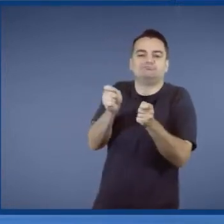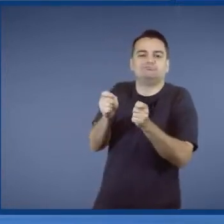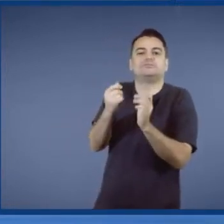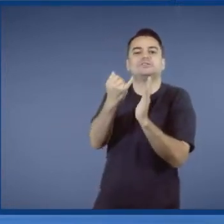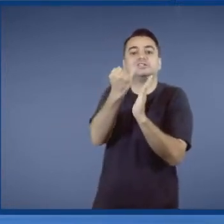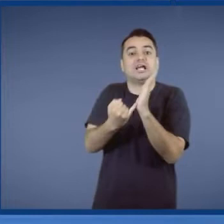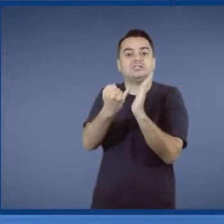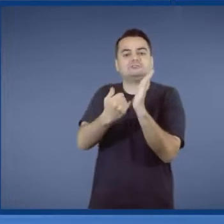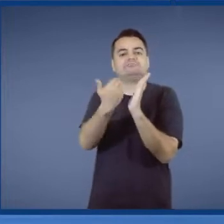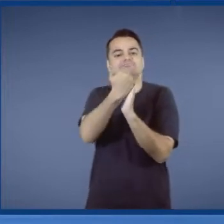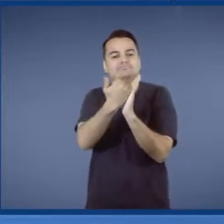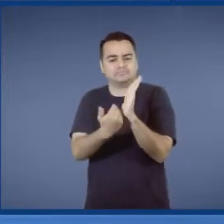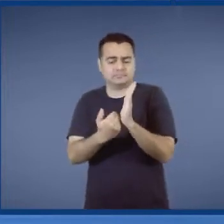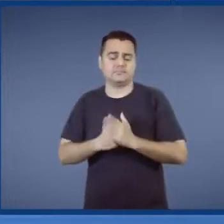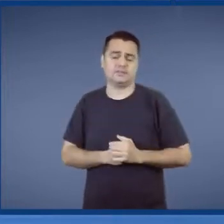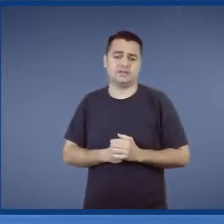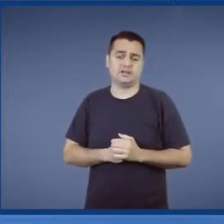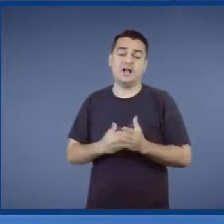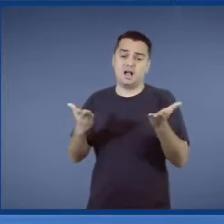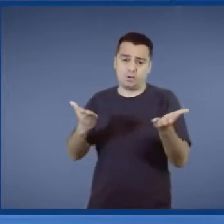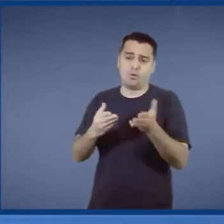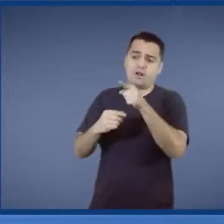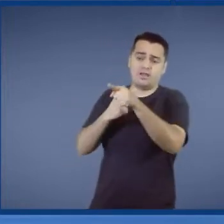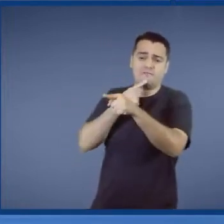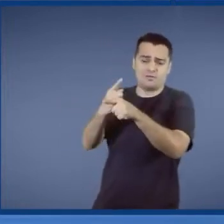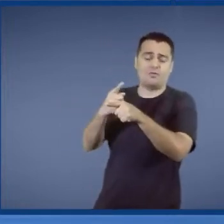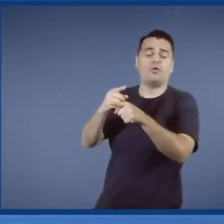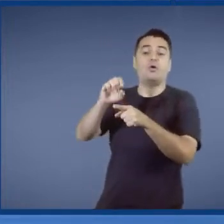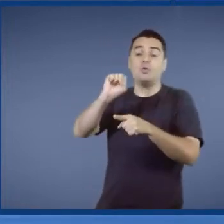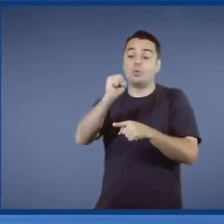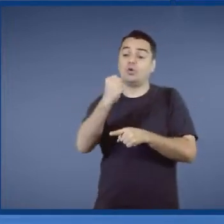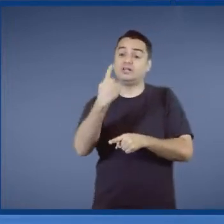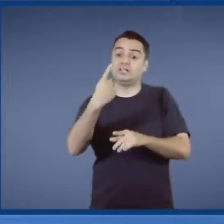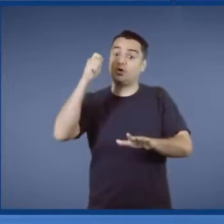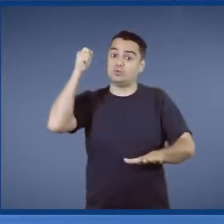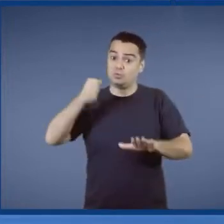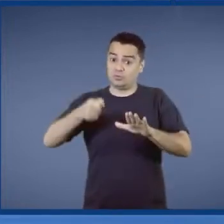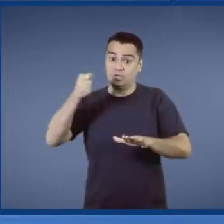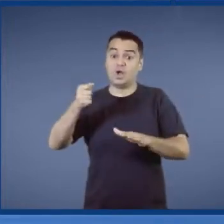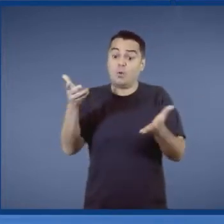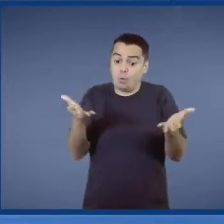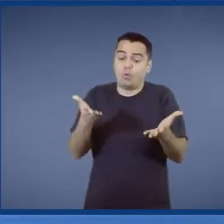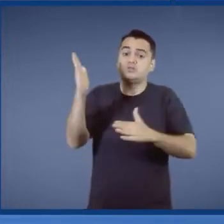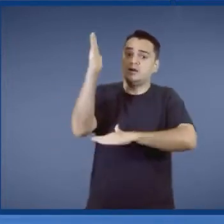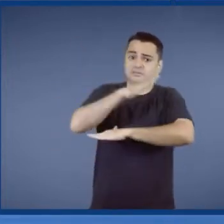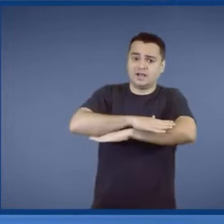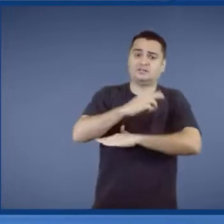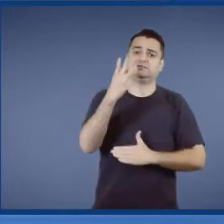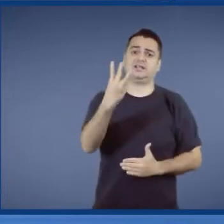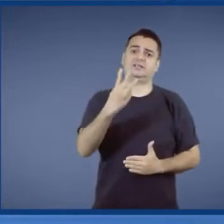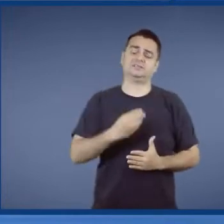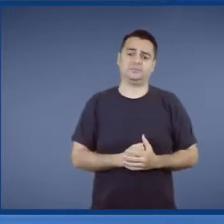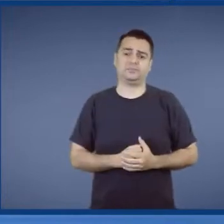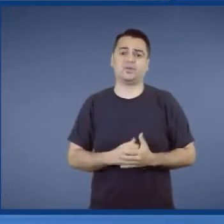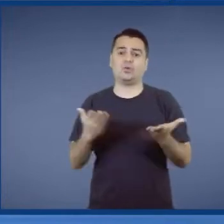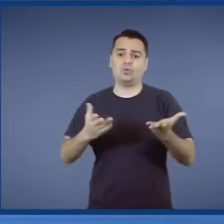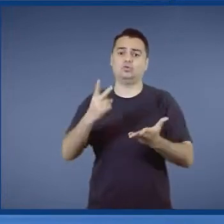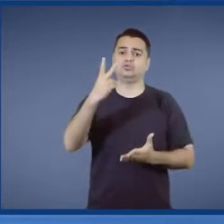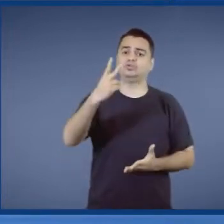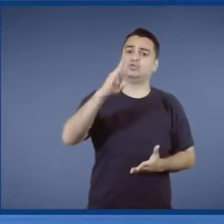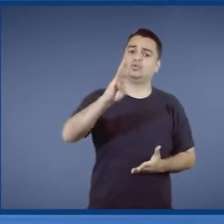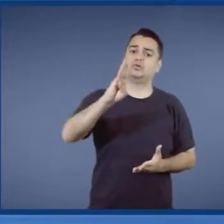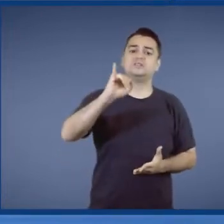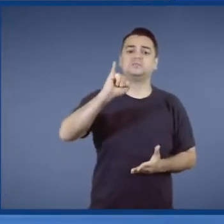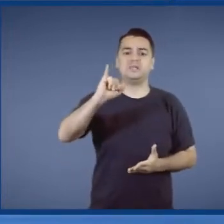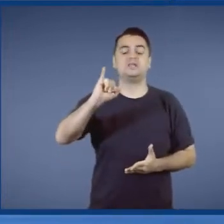isso que hoje, agora, a gente está fazendo o leilão de número 81 e tem mais três à tarde. Só hoje, a gente contrata mais 2 bilhões de investimentos para o Brasil.